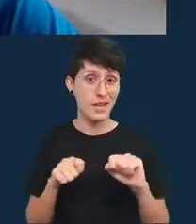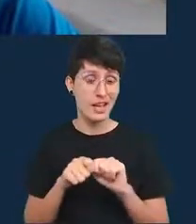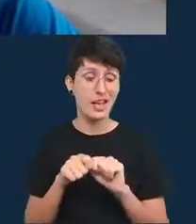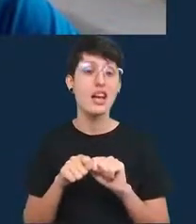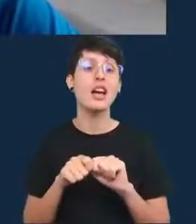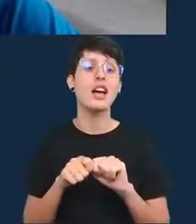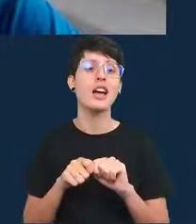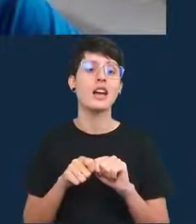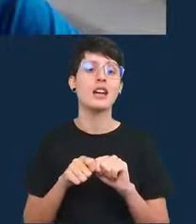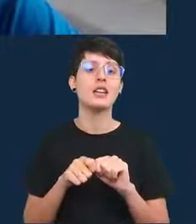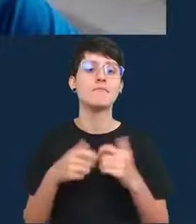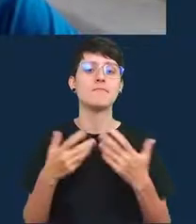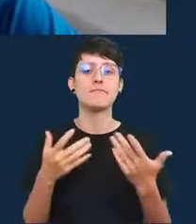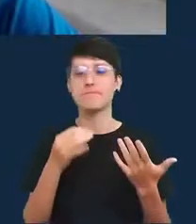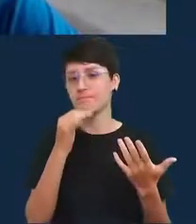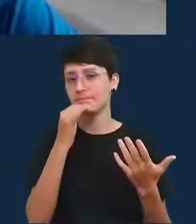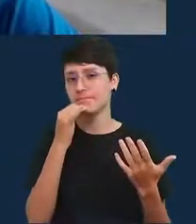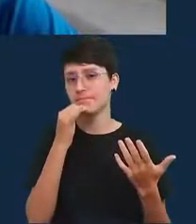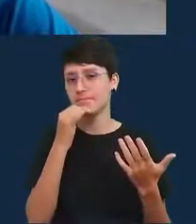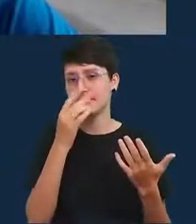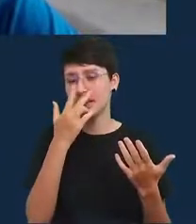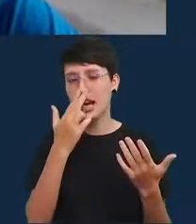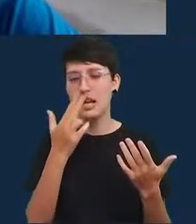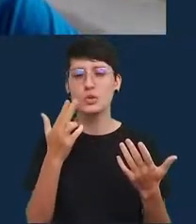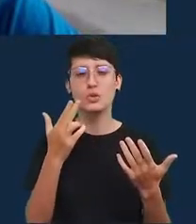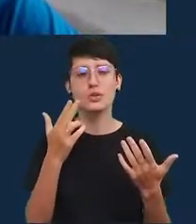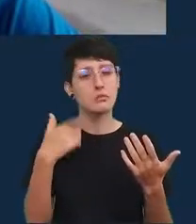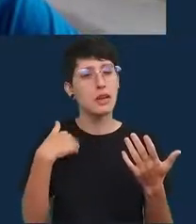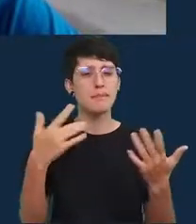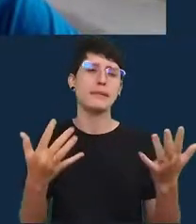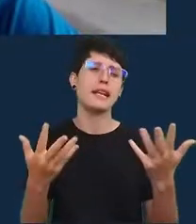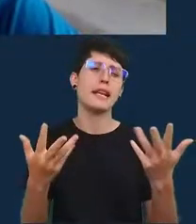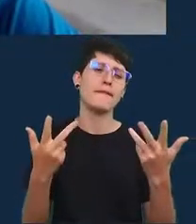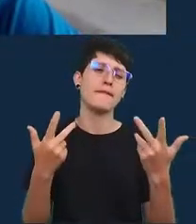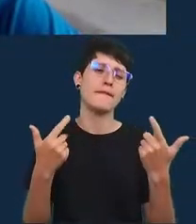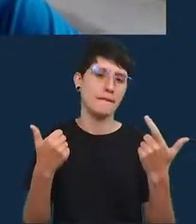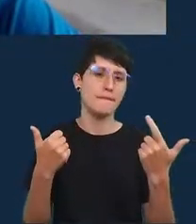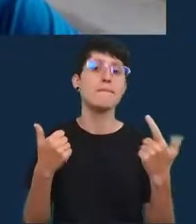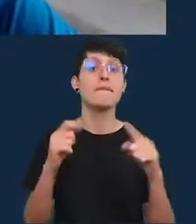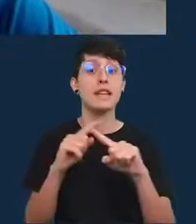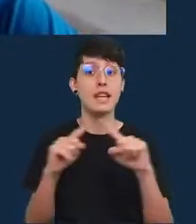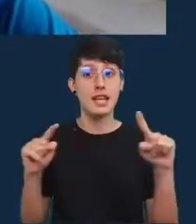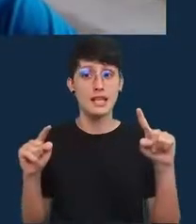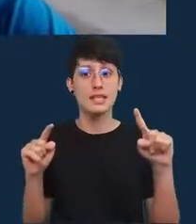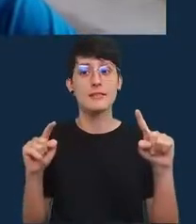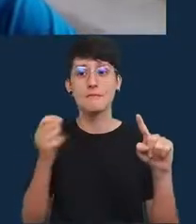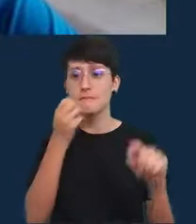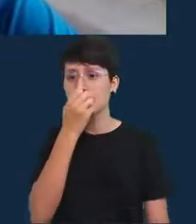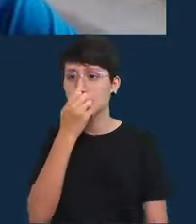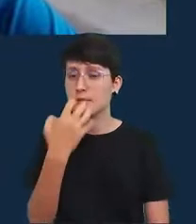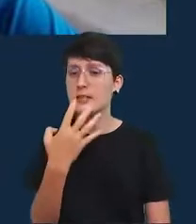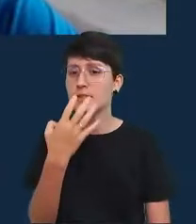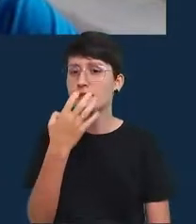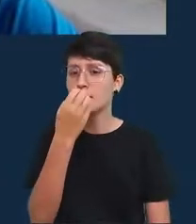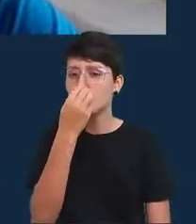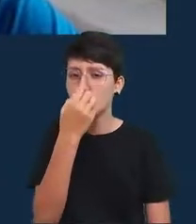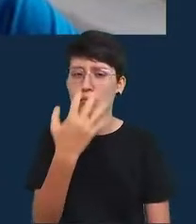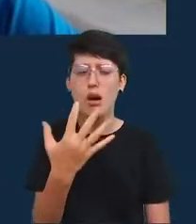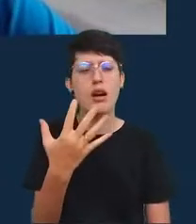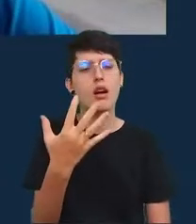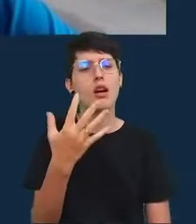é incrível foi muito muito muito